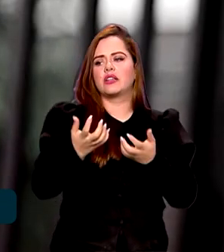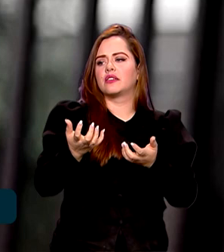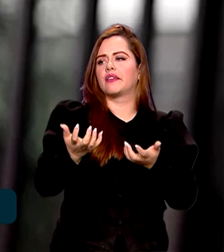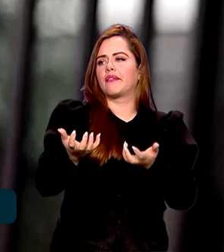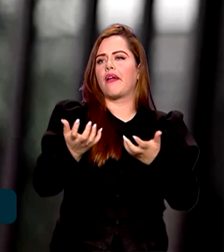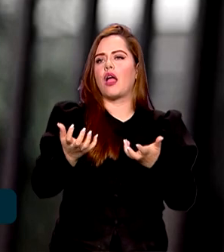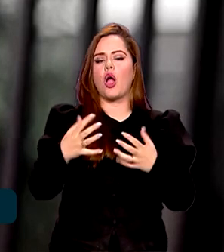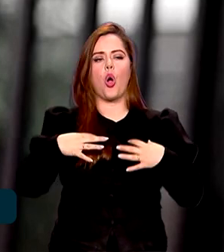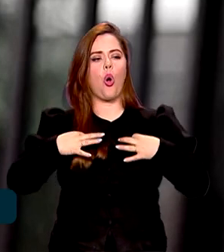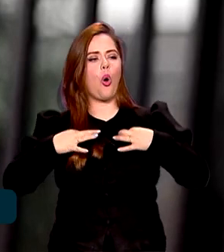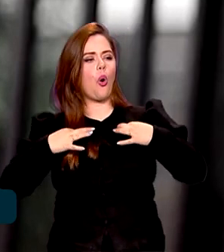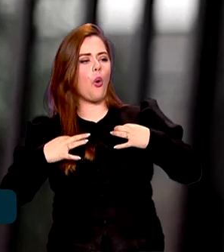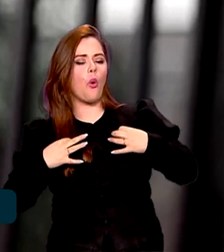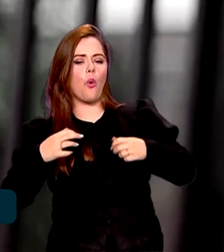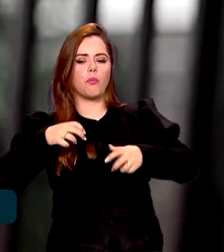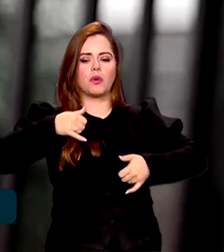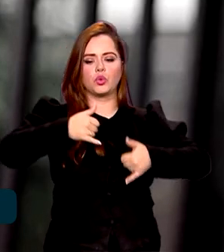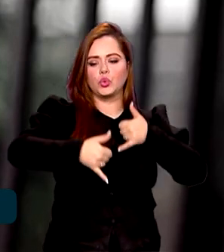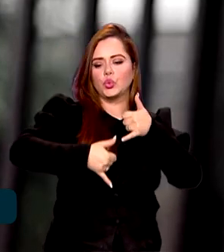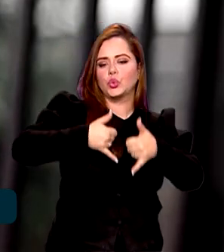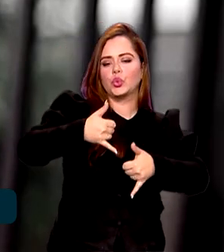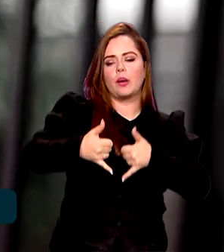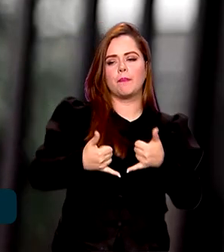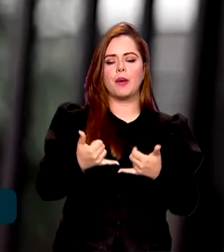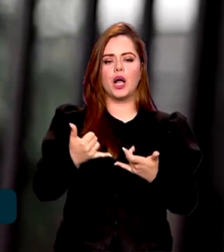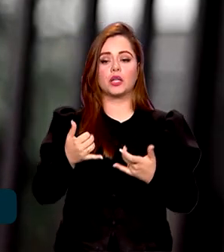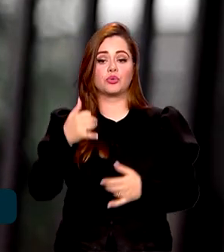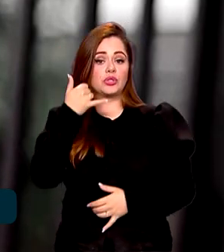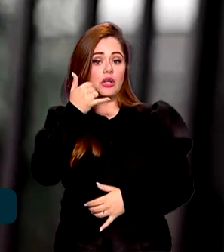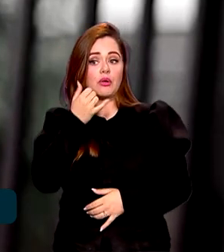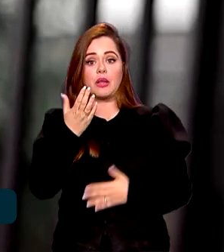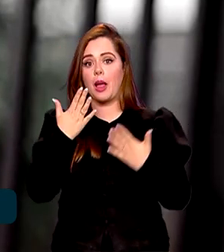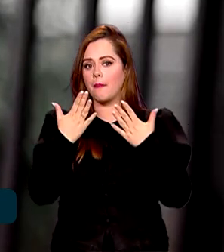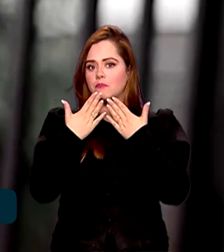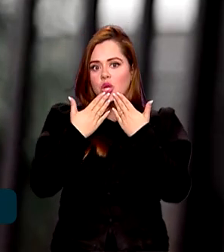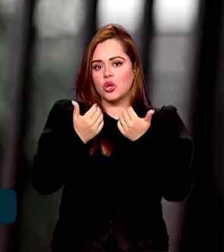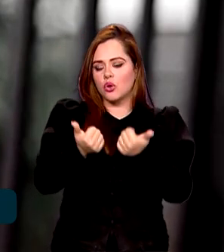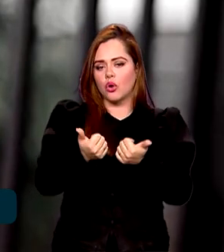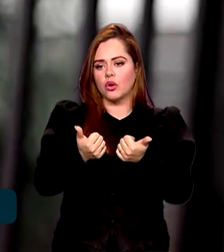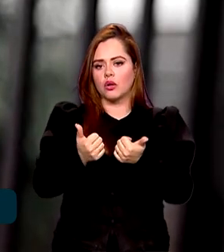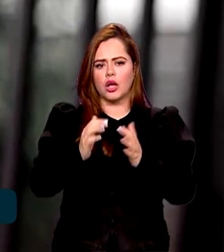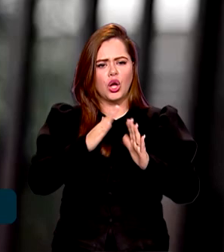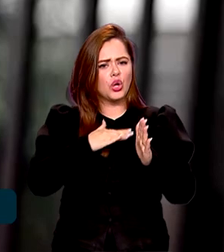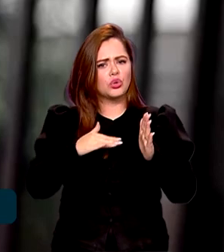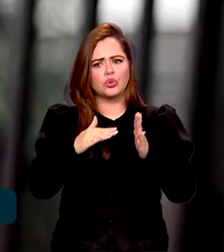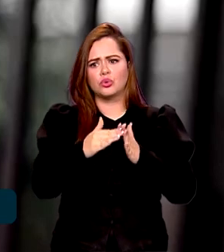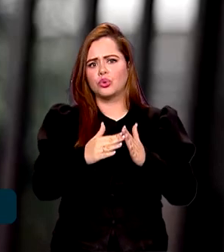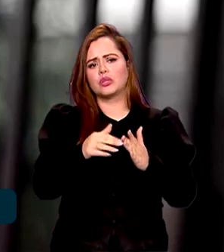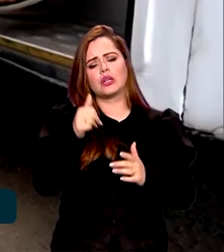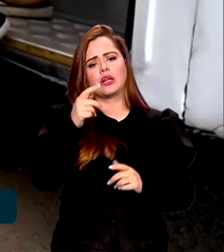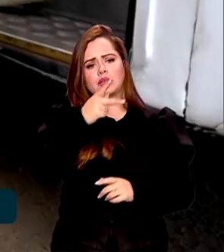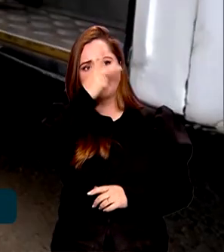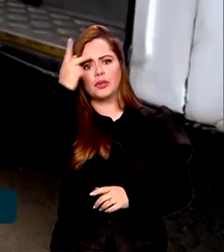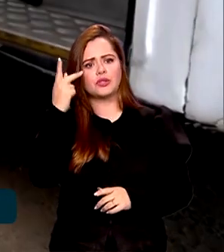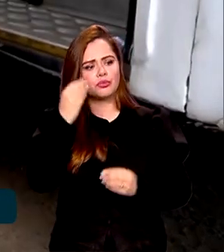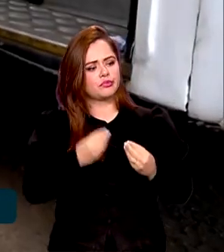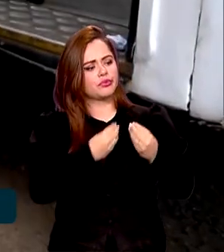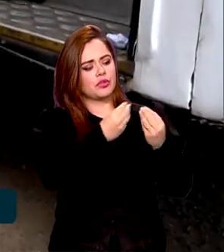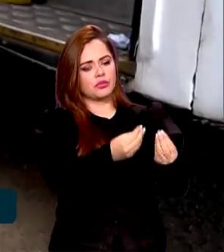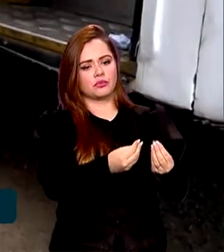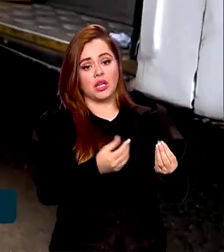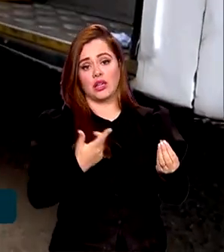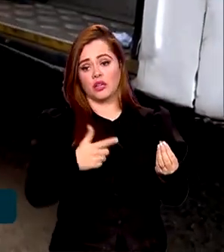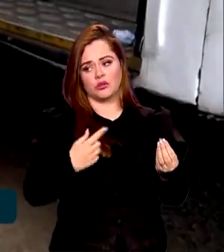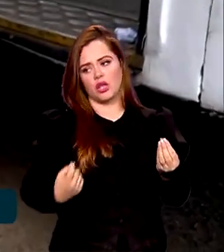sapato caro, celular bonito, né? Celular da moda, tudo isso ele ofereceu para nós. Não existe um